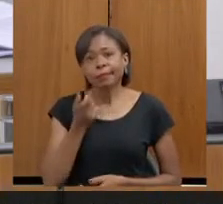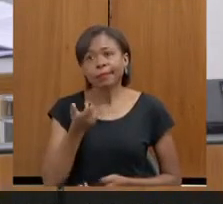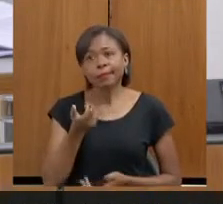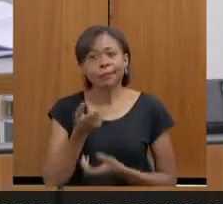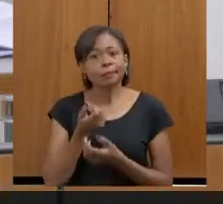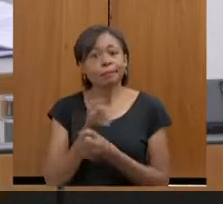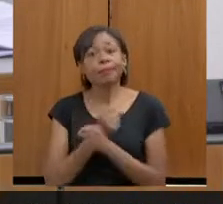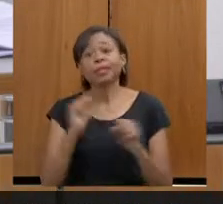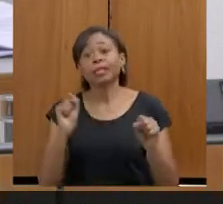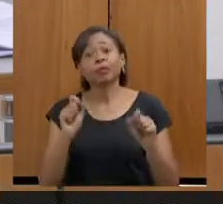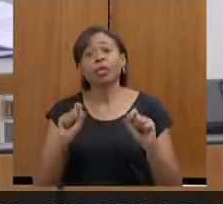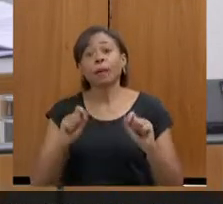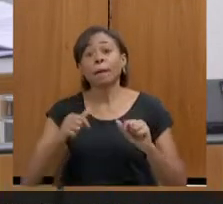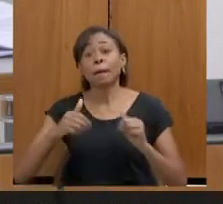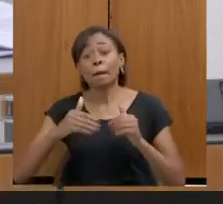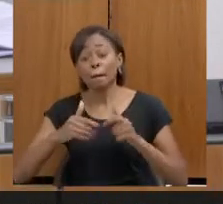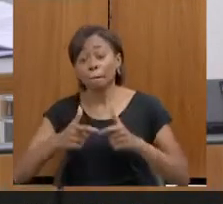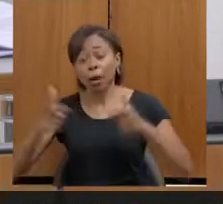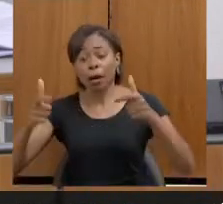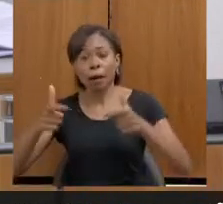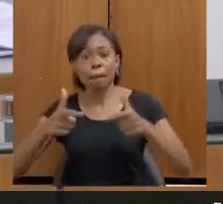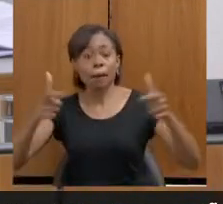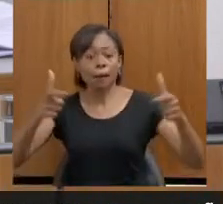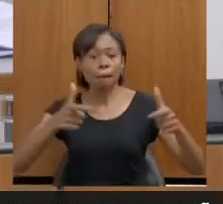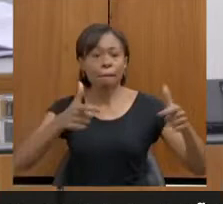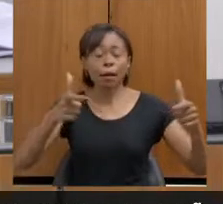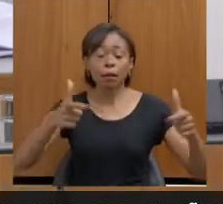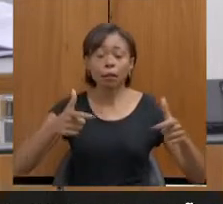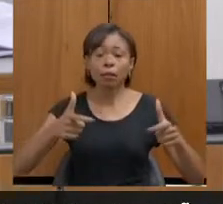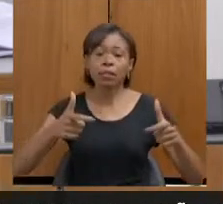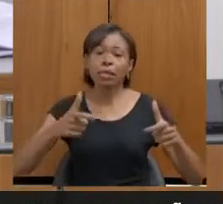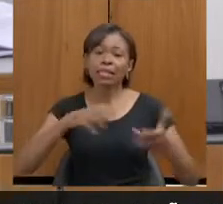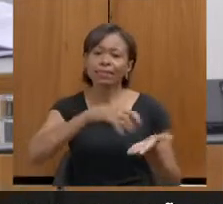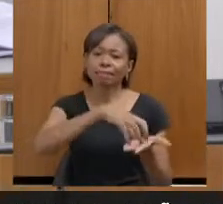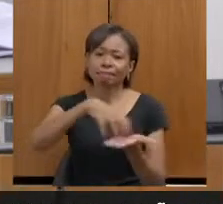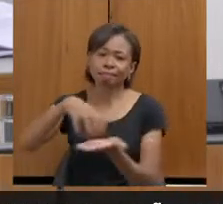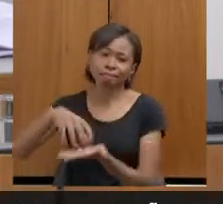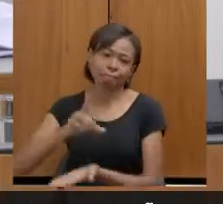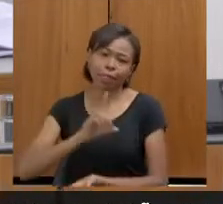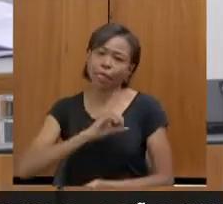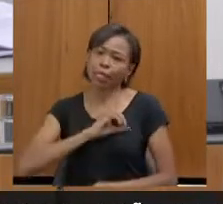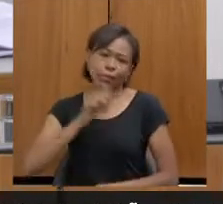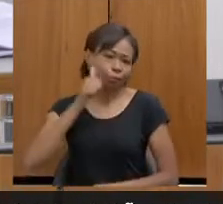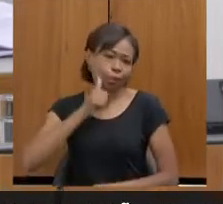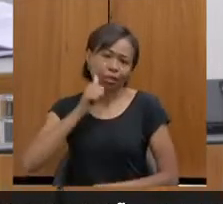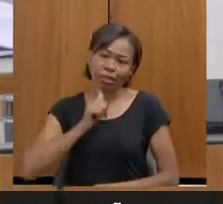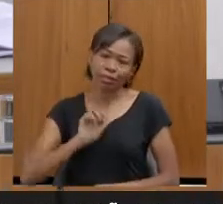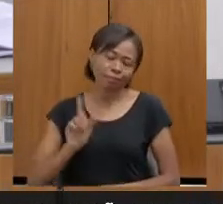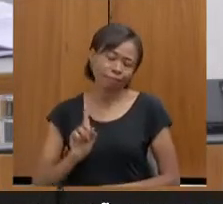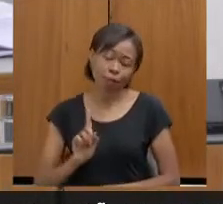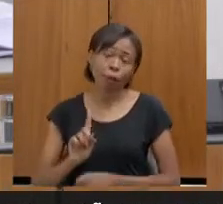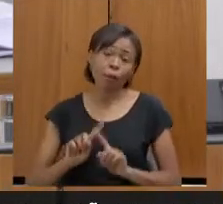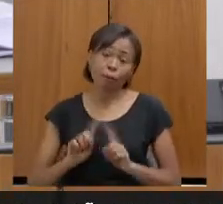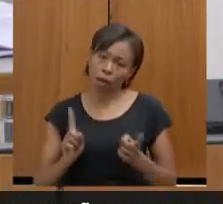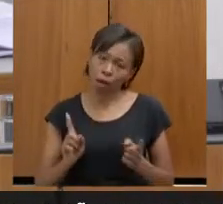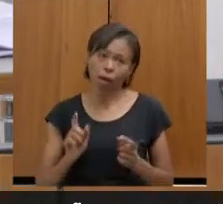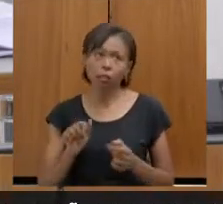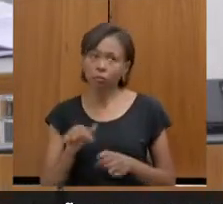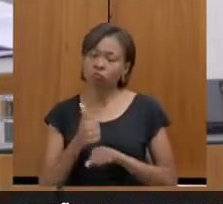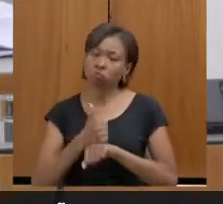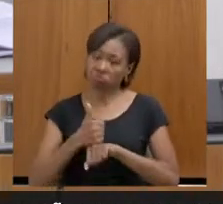delegacias de mulheres no Estado. Mas é um número que pode nos ajudar, junto com